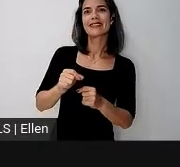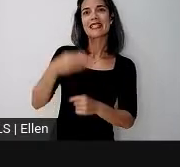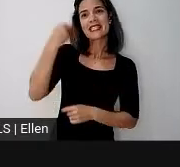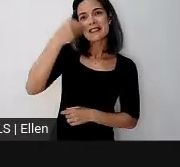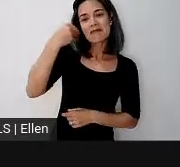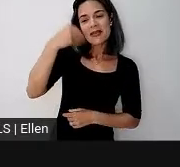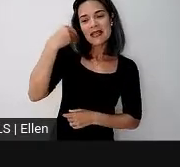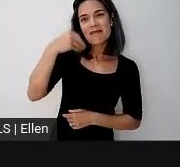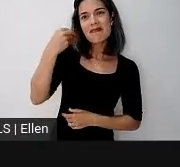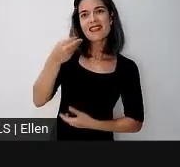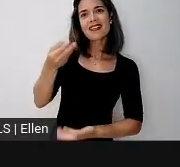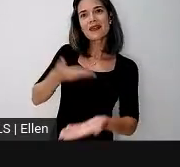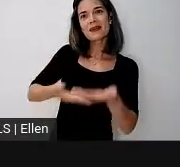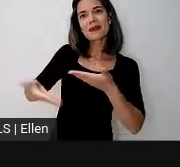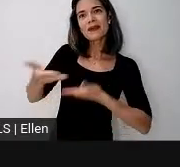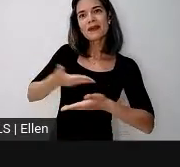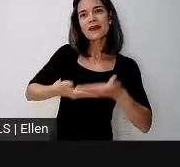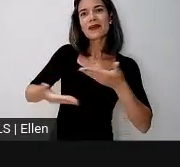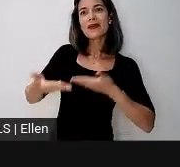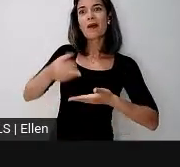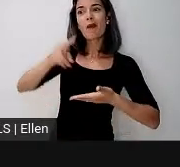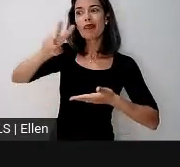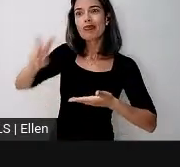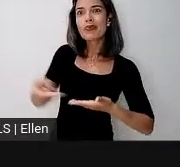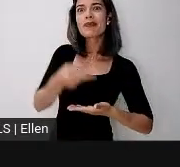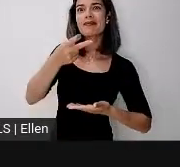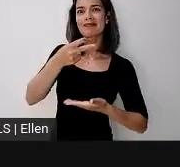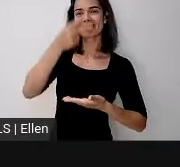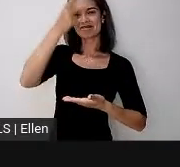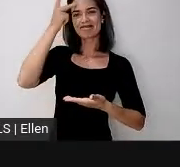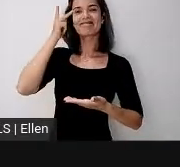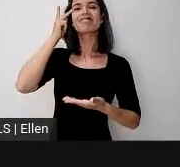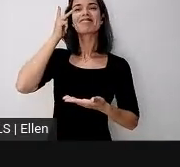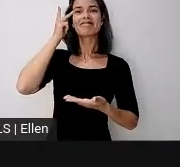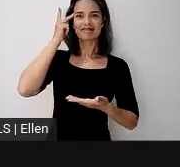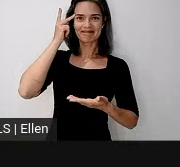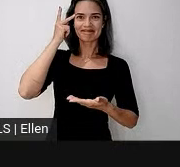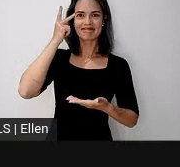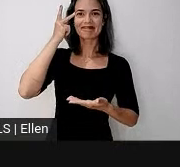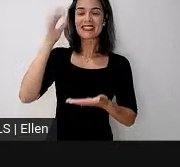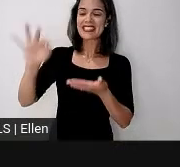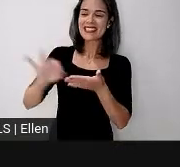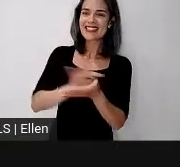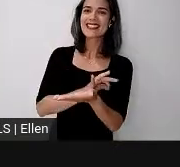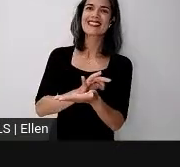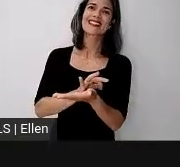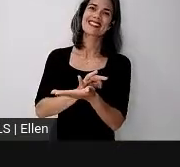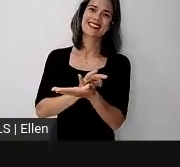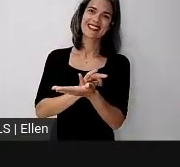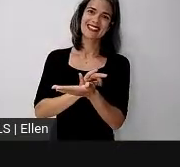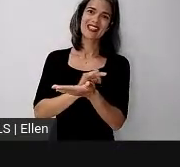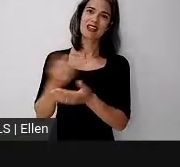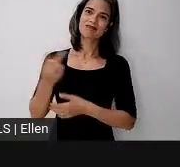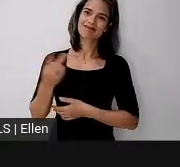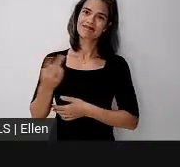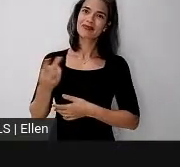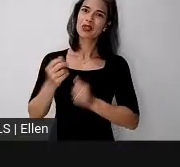com essas duas mil pessoas que estão dispostas aqui a fazer essa caminhada com a gente.